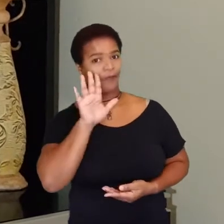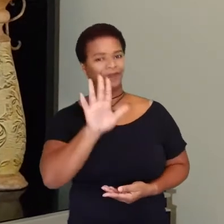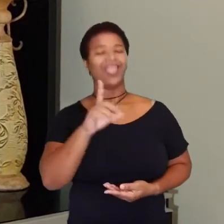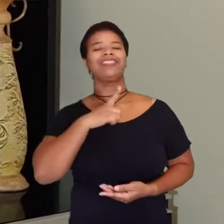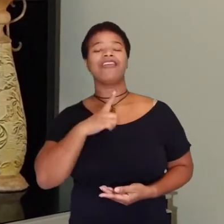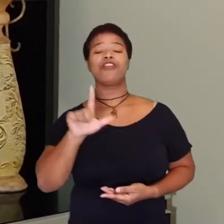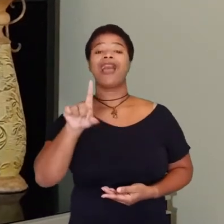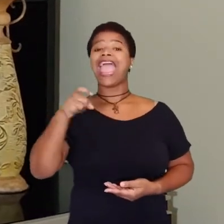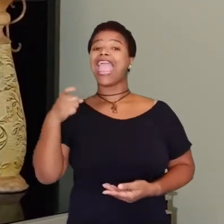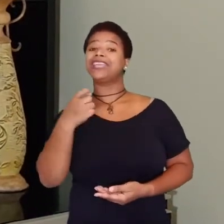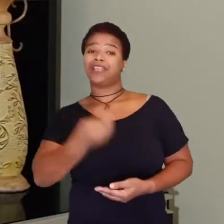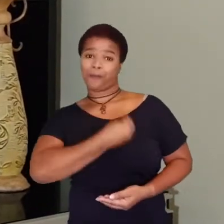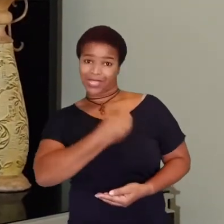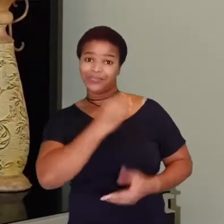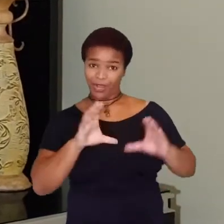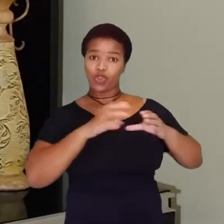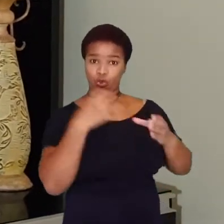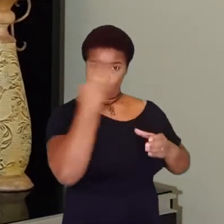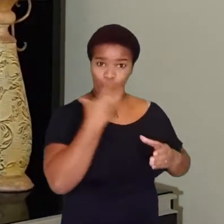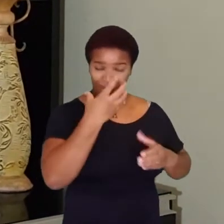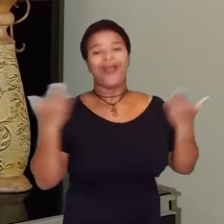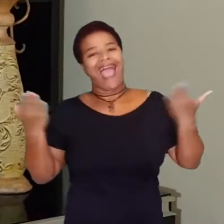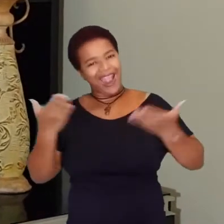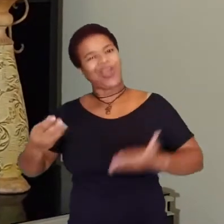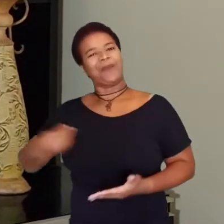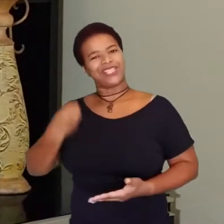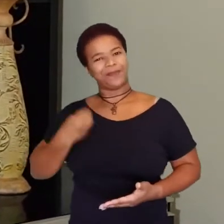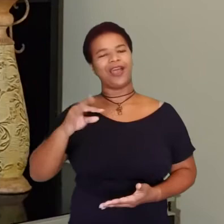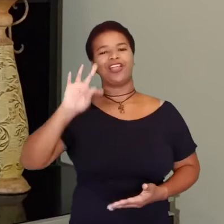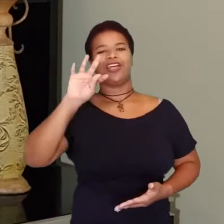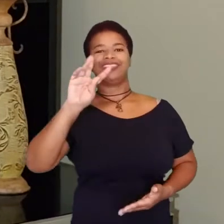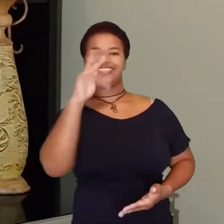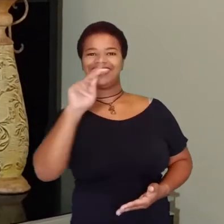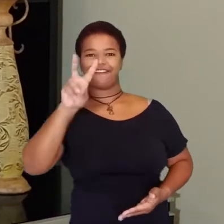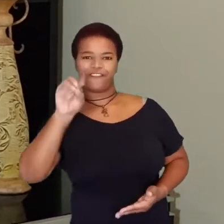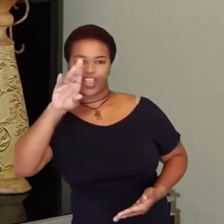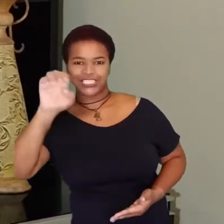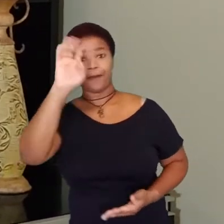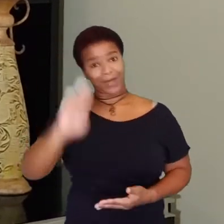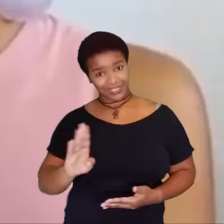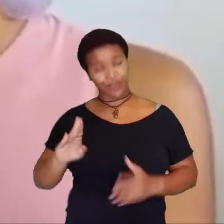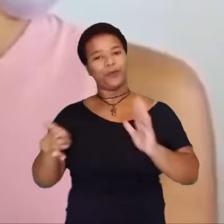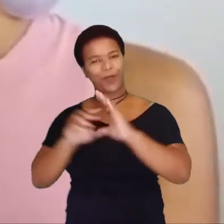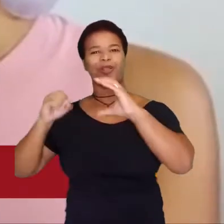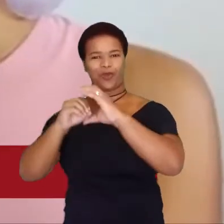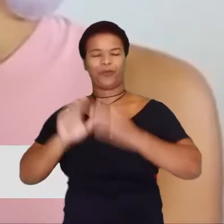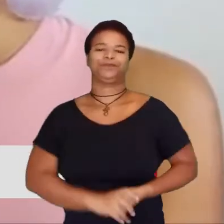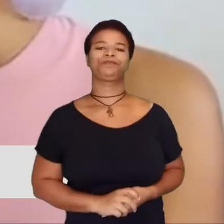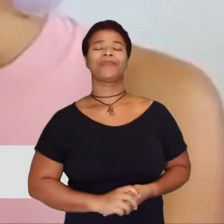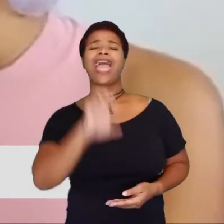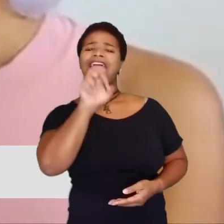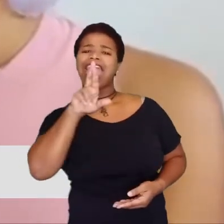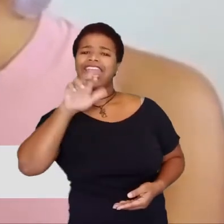só, uma ex-integrante do grupo está participando do programa The Voice Brasil, da TV Globo. A Érica já